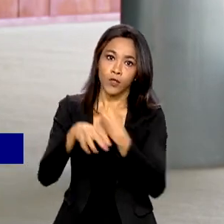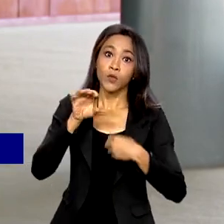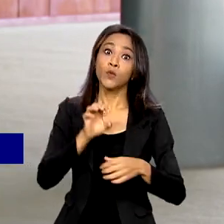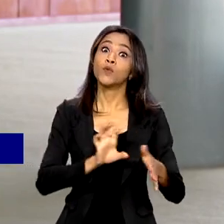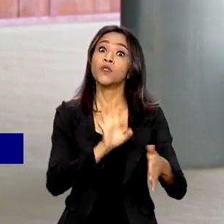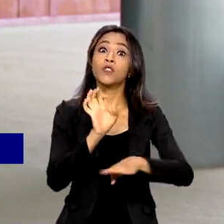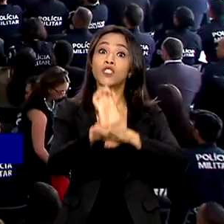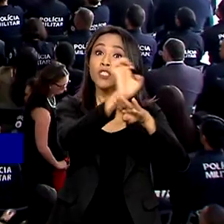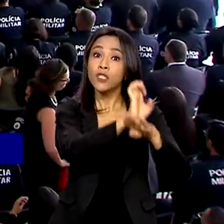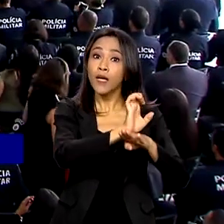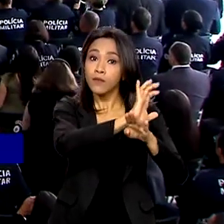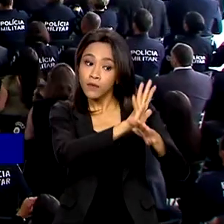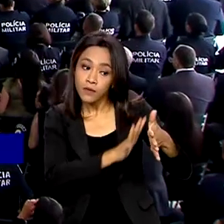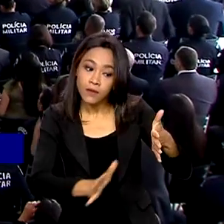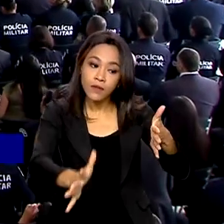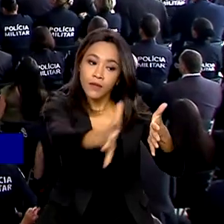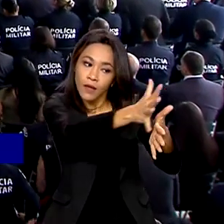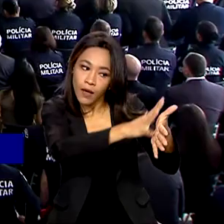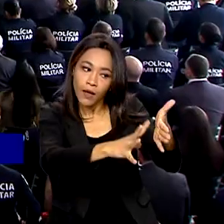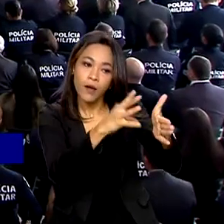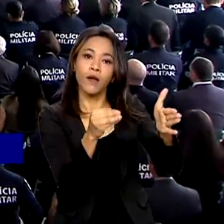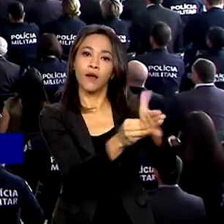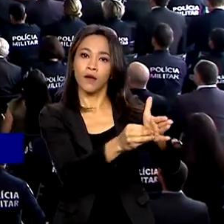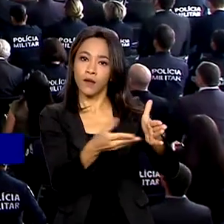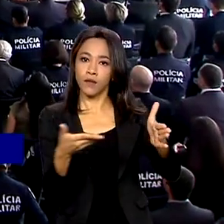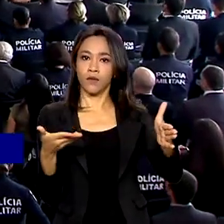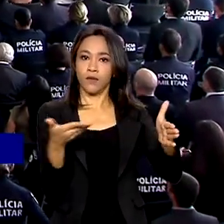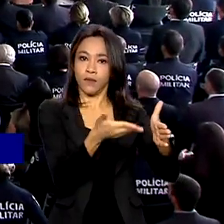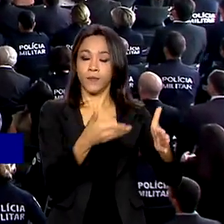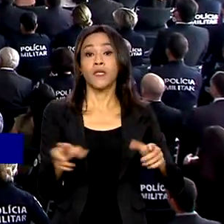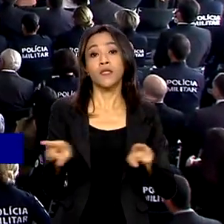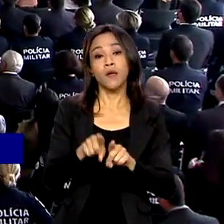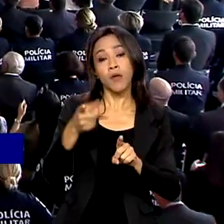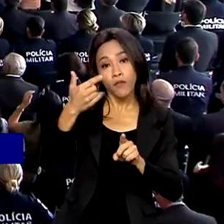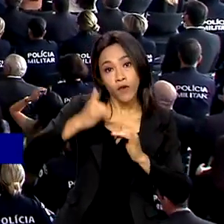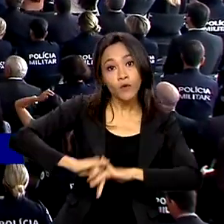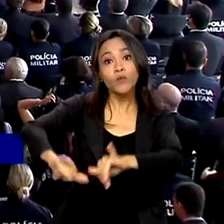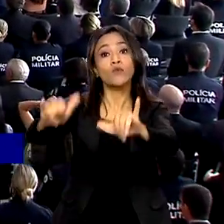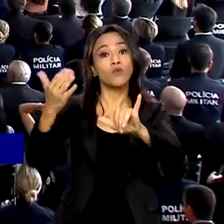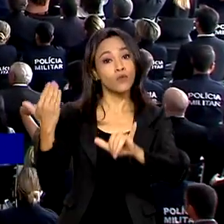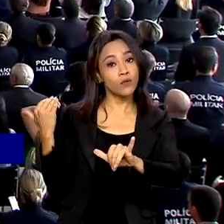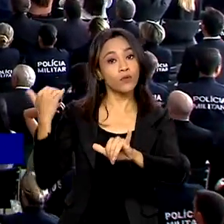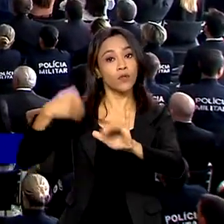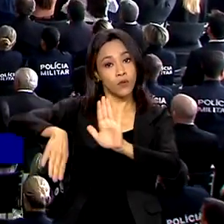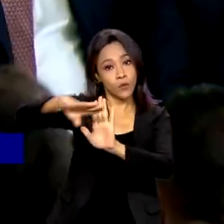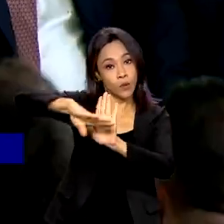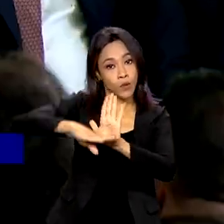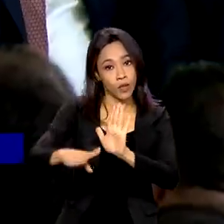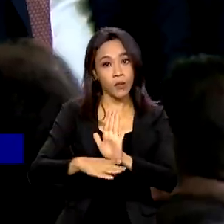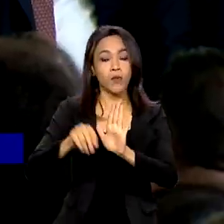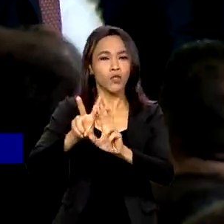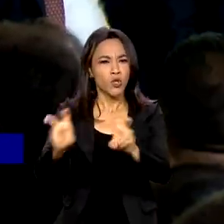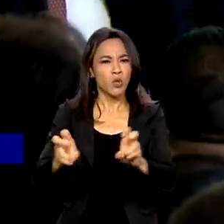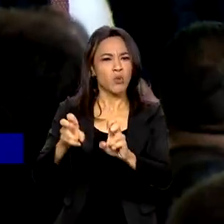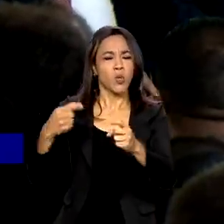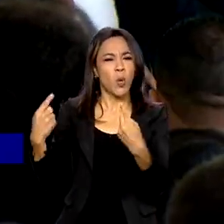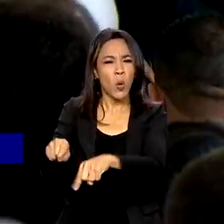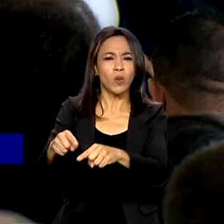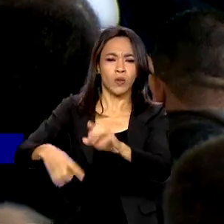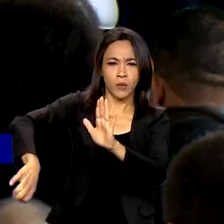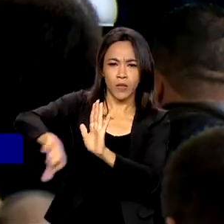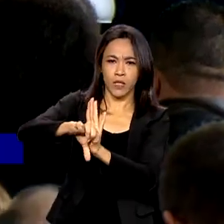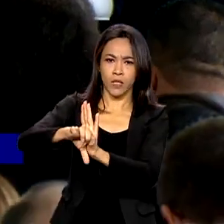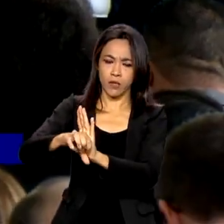da Amazônia Legal. Além dessas medidas, foi anunciada a expansão do combate ao crime organizado com investimento de 100